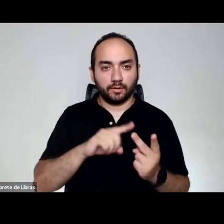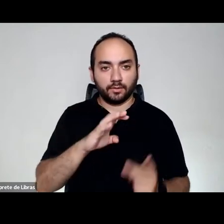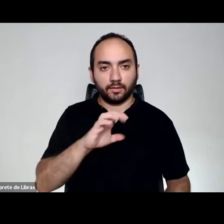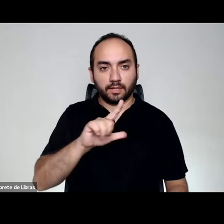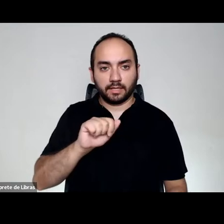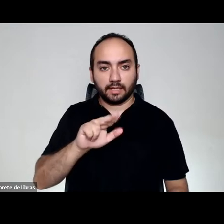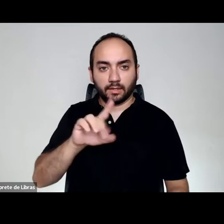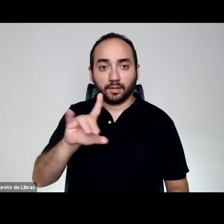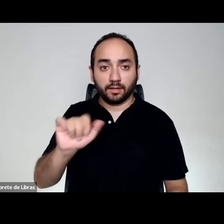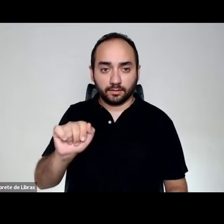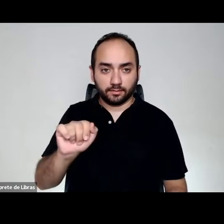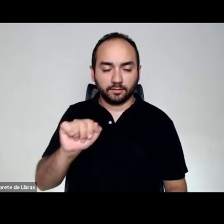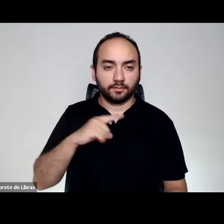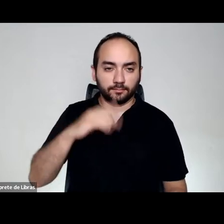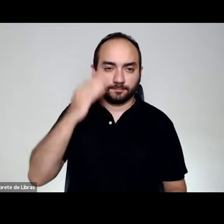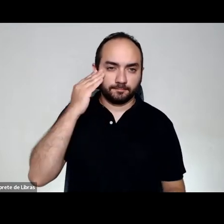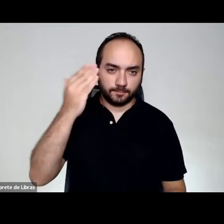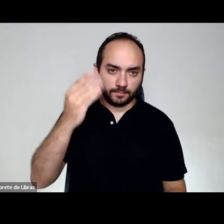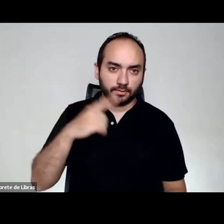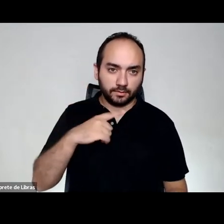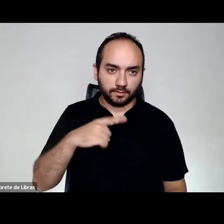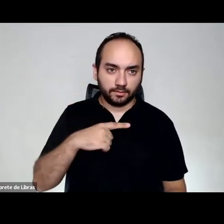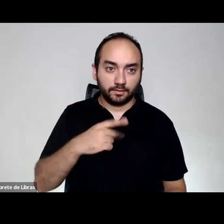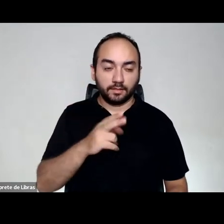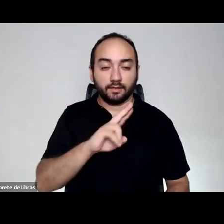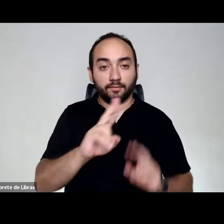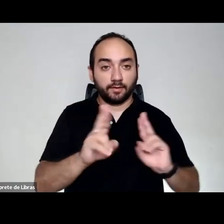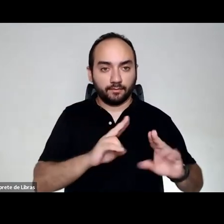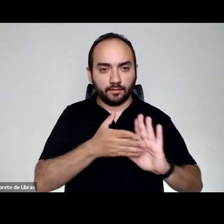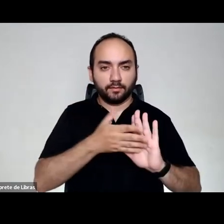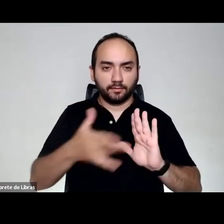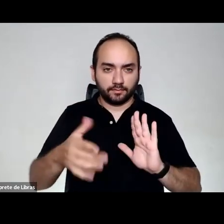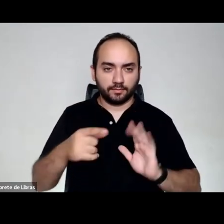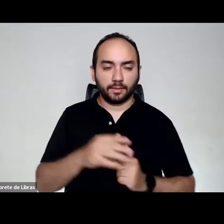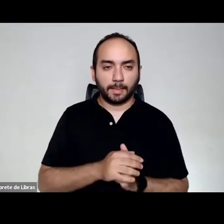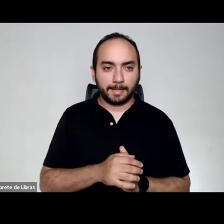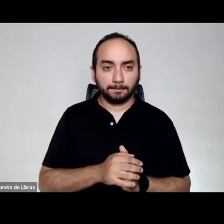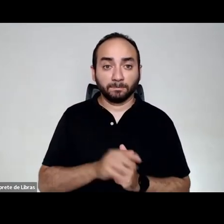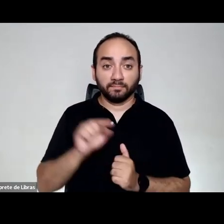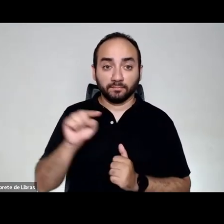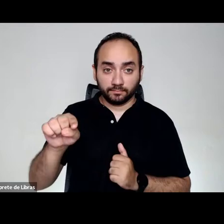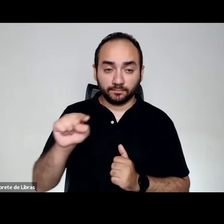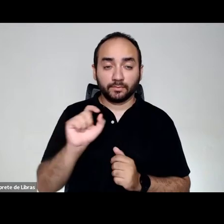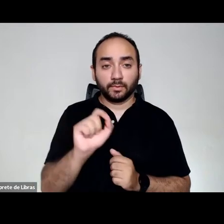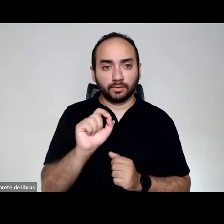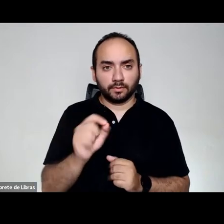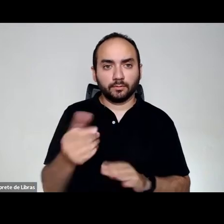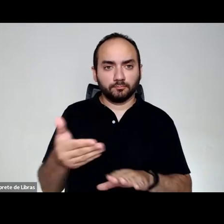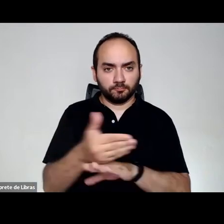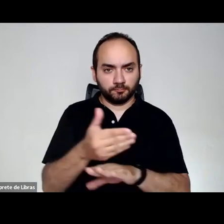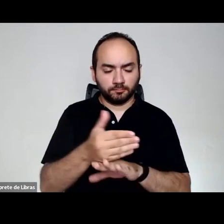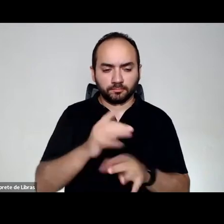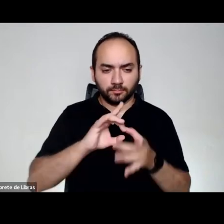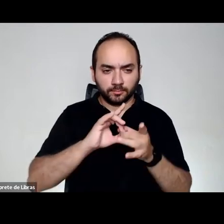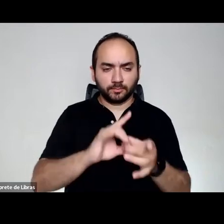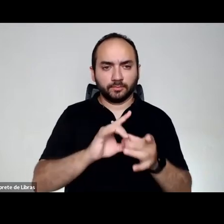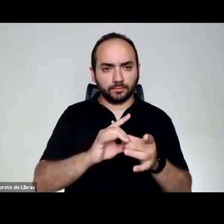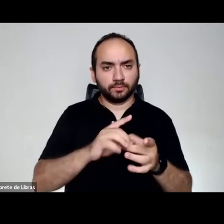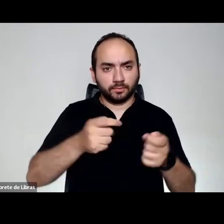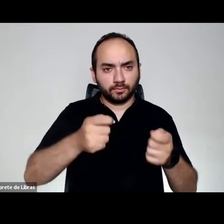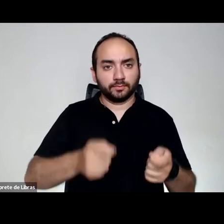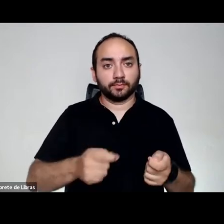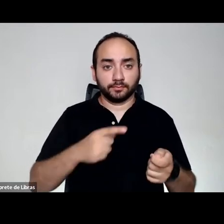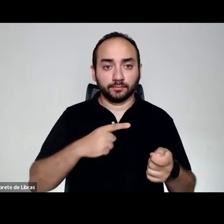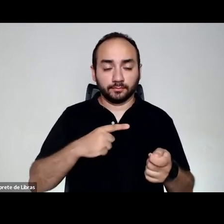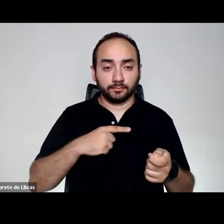e mais os representantes que vão falar aqui posteriormente. O Sesc São Paulo tem uma participação muito efetiva, não